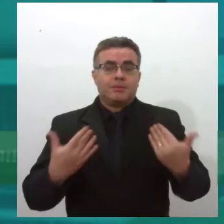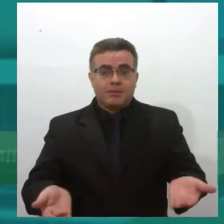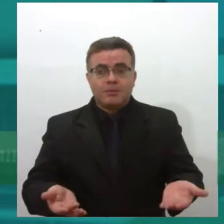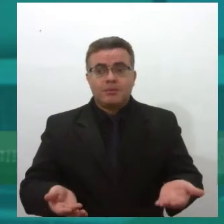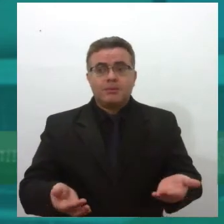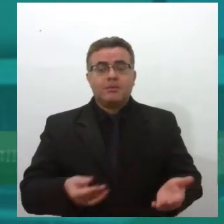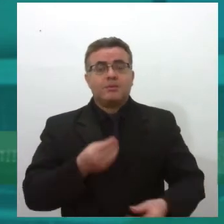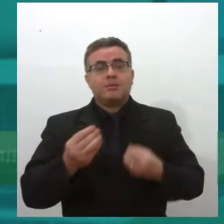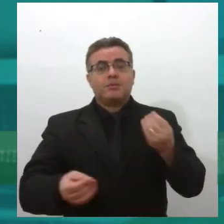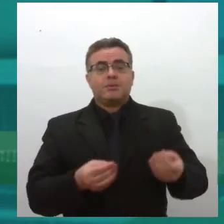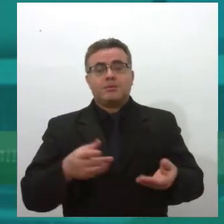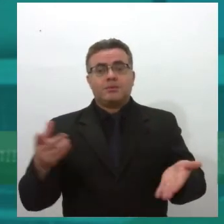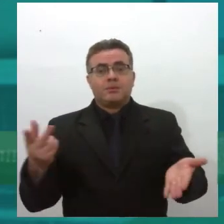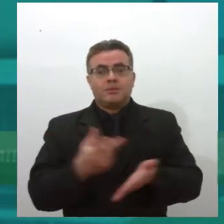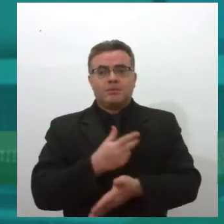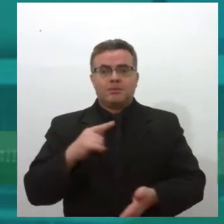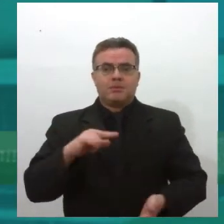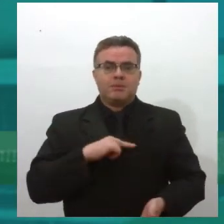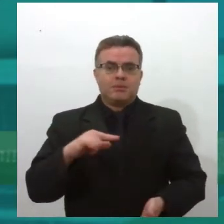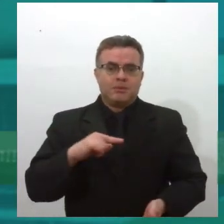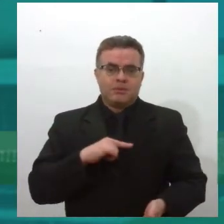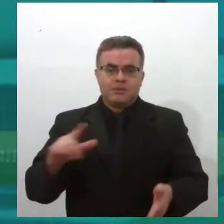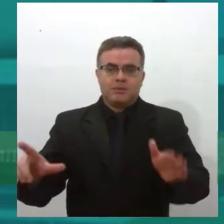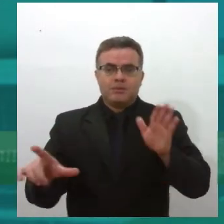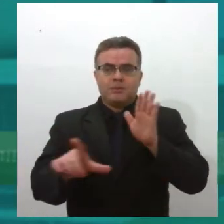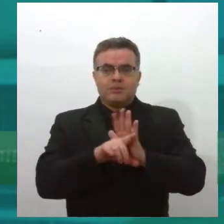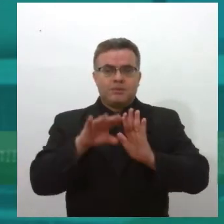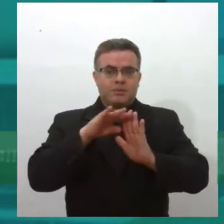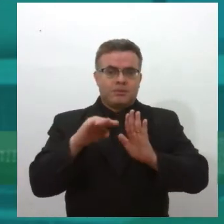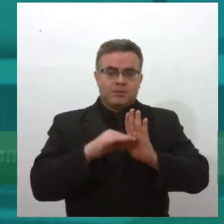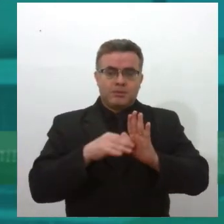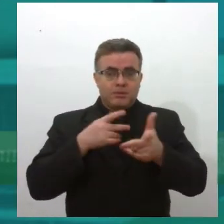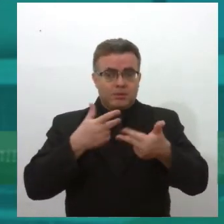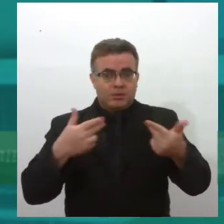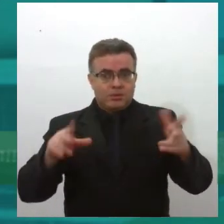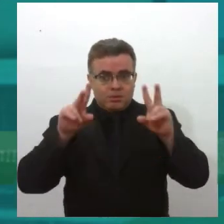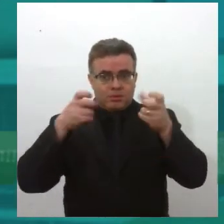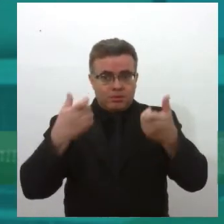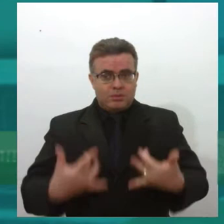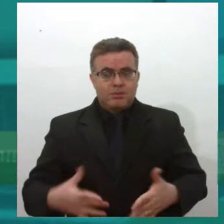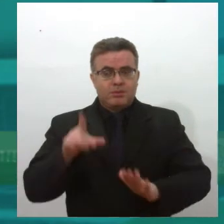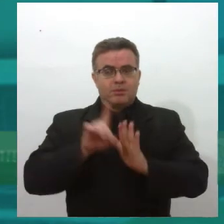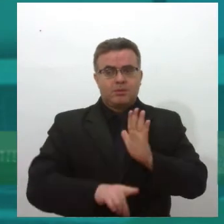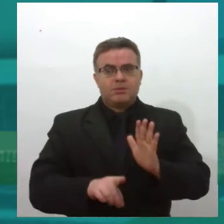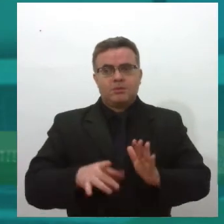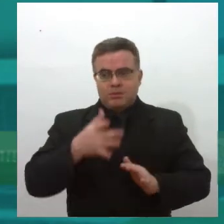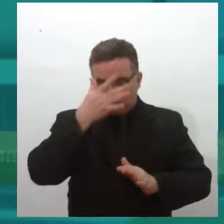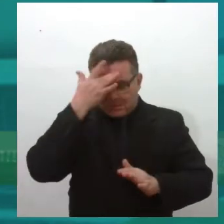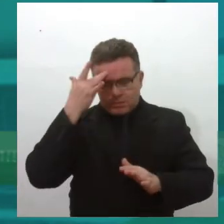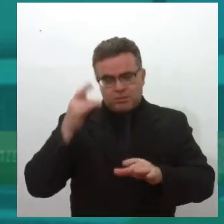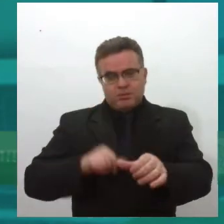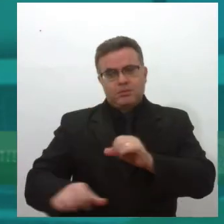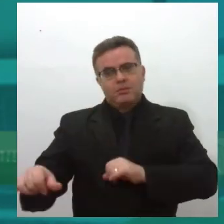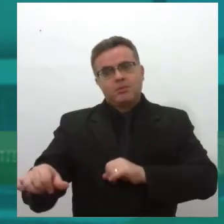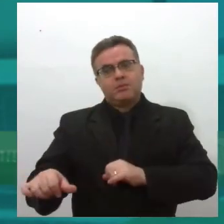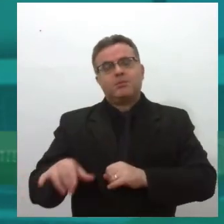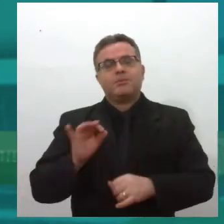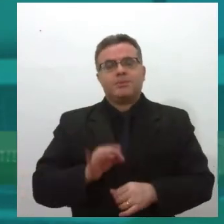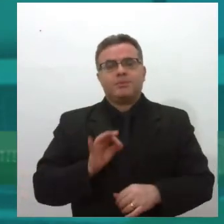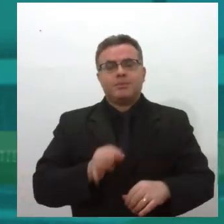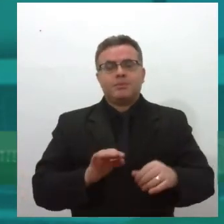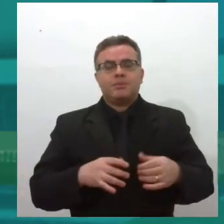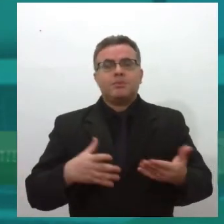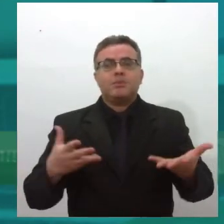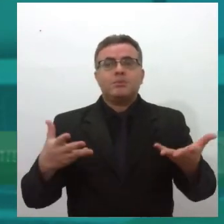Grosso já possuem legislação também sobre essas questões que a gente está falando aqui dos direitos da pessoa transplantada e toda a